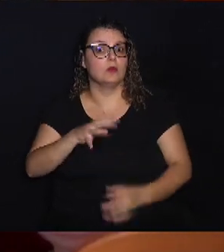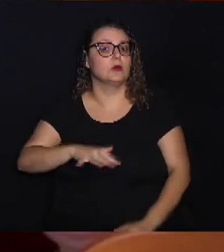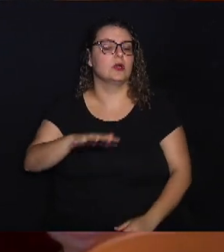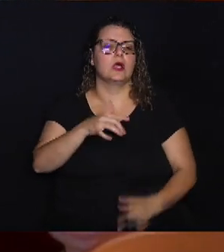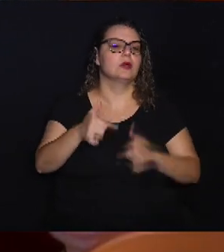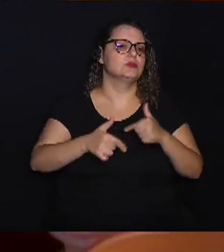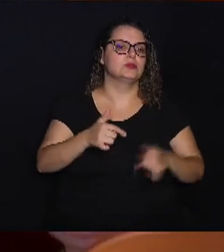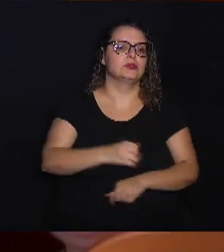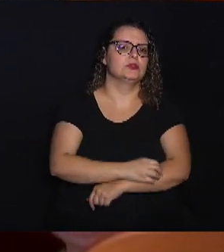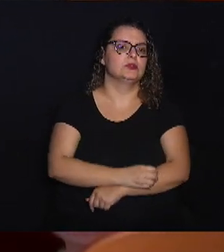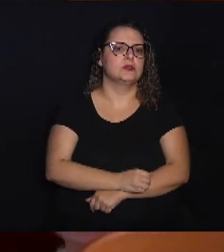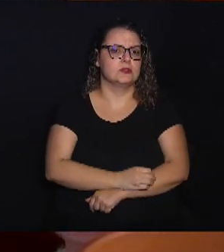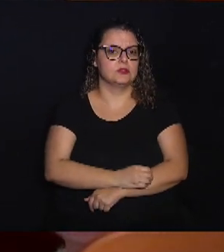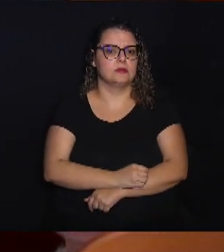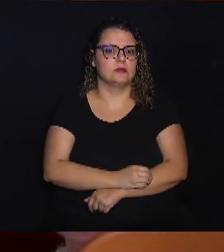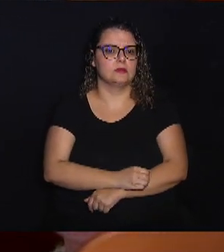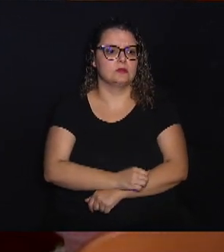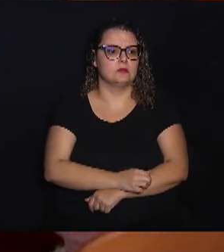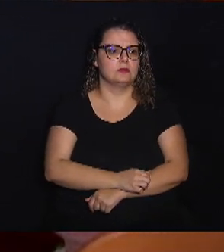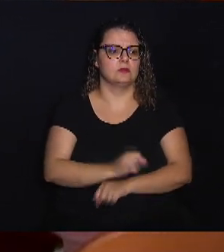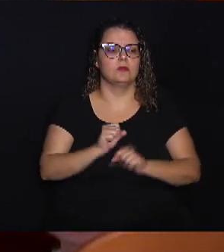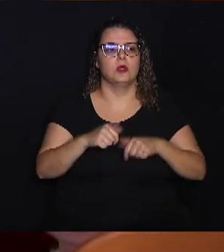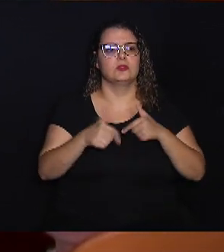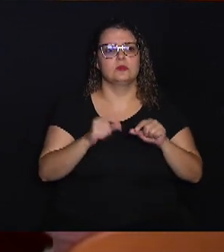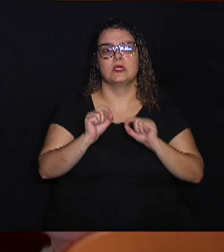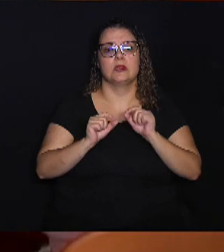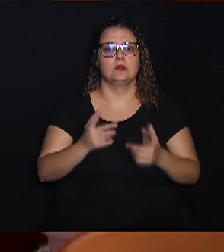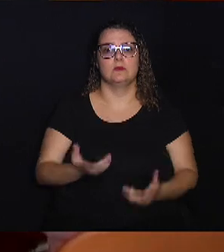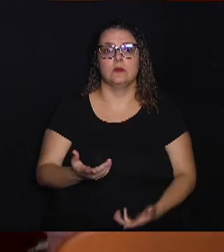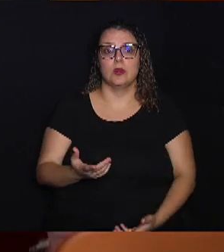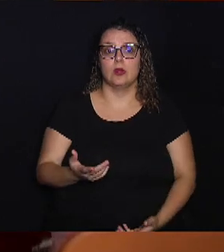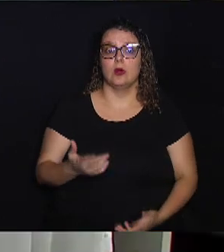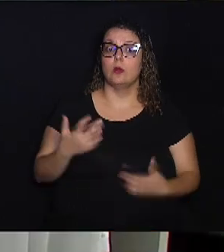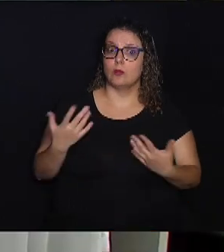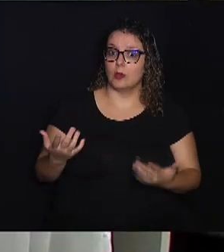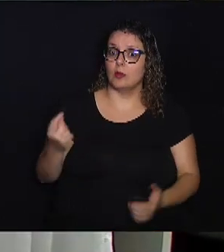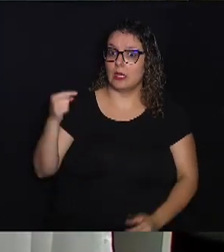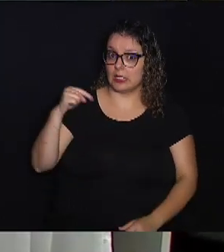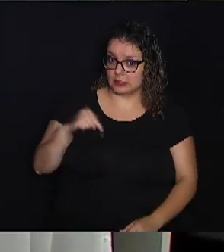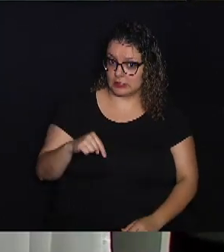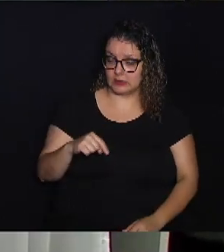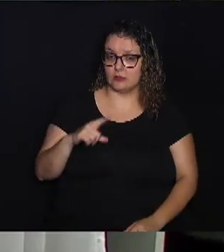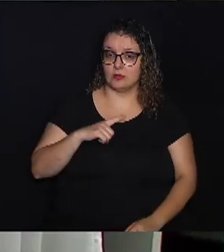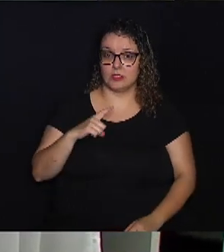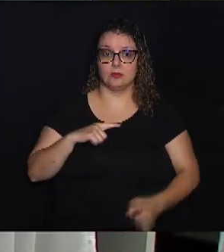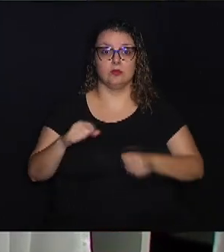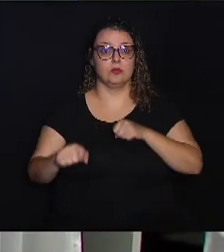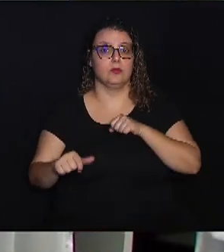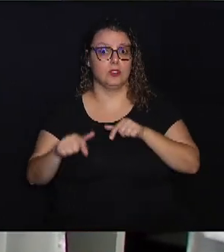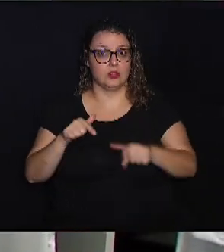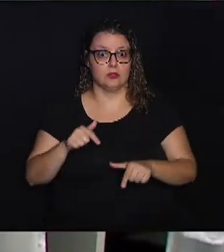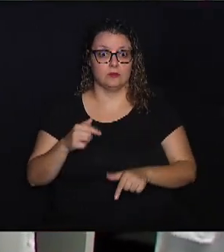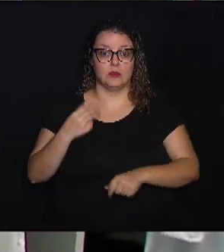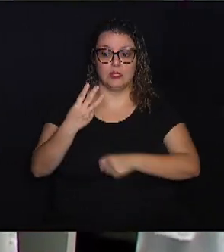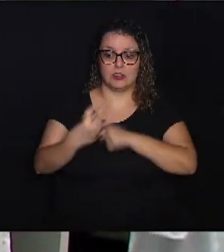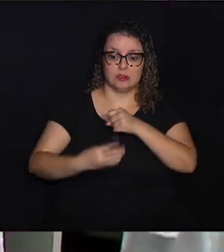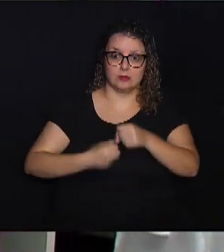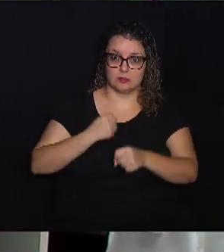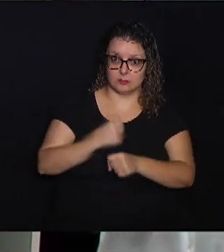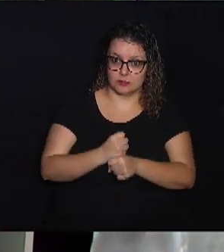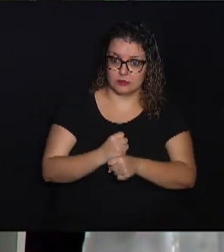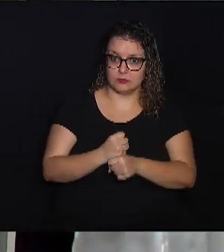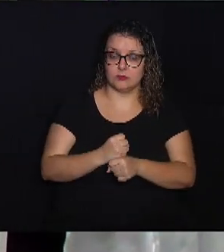trabalho, pode trabalhar em quê? Nota bem, aqui ele vai ter uma formação em três anos, vai ter